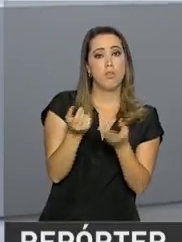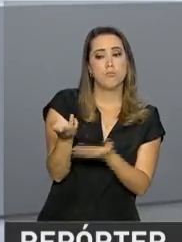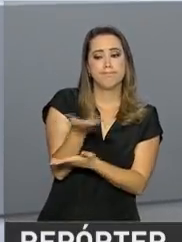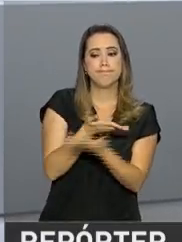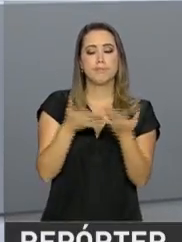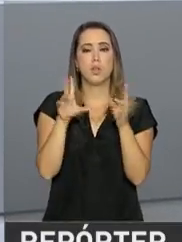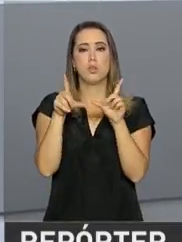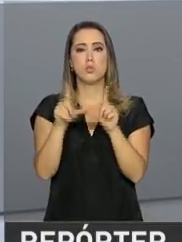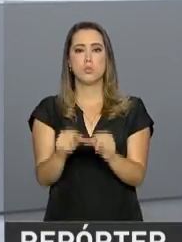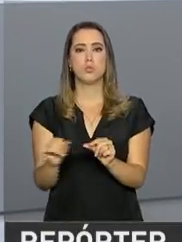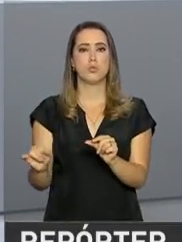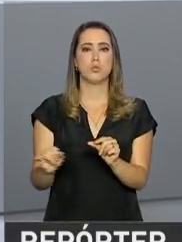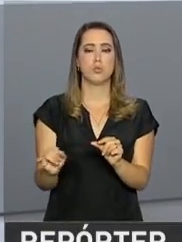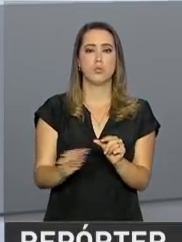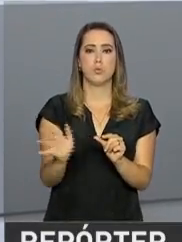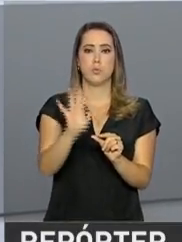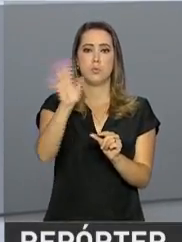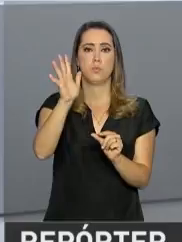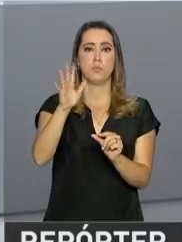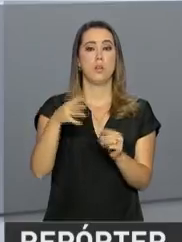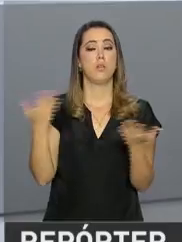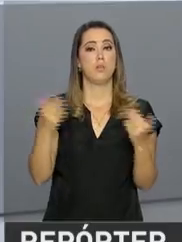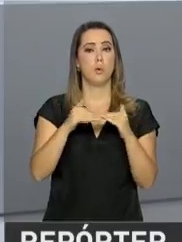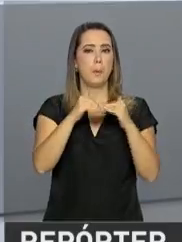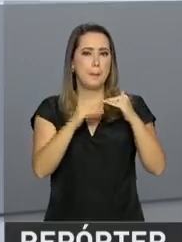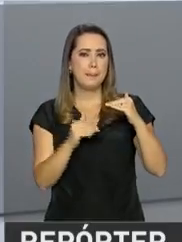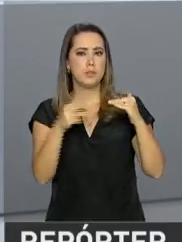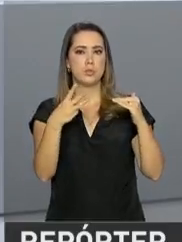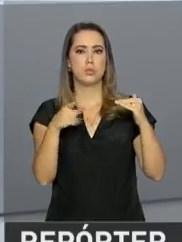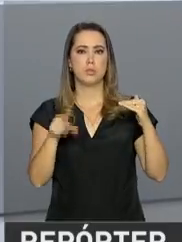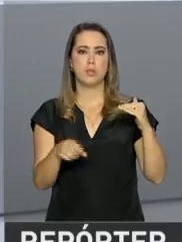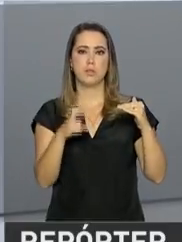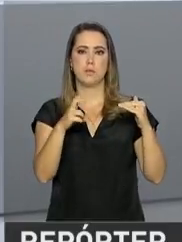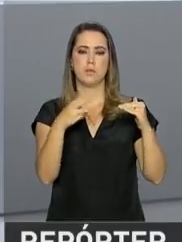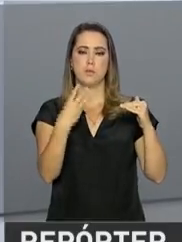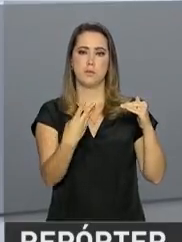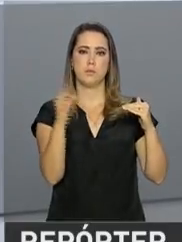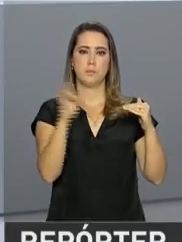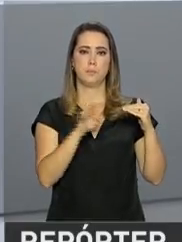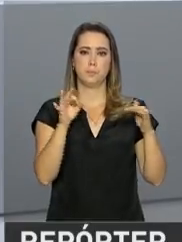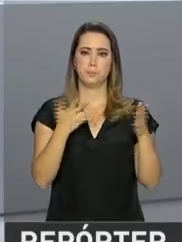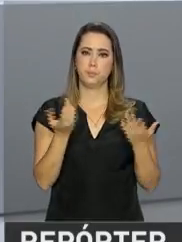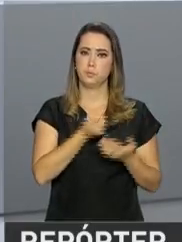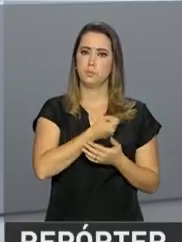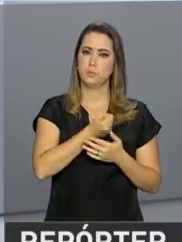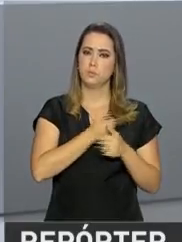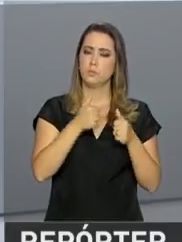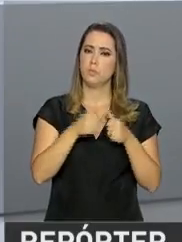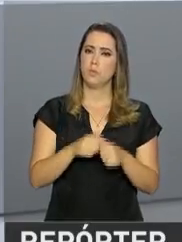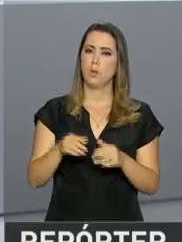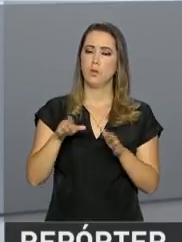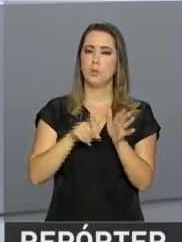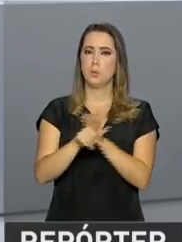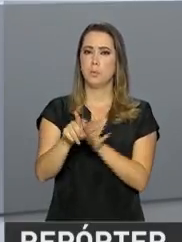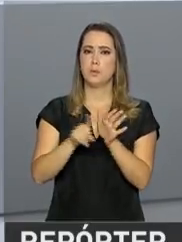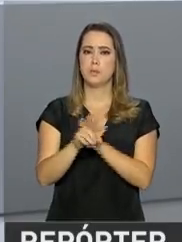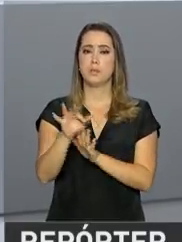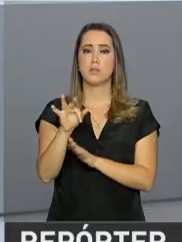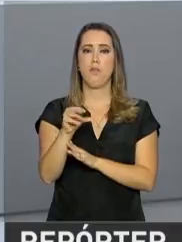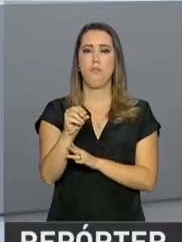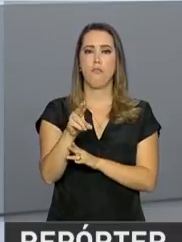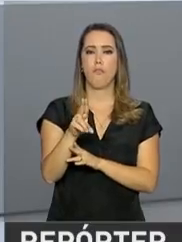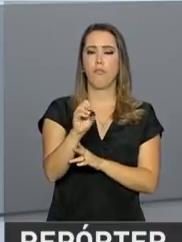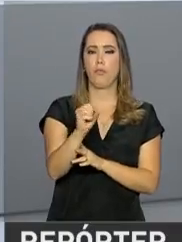reduziu ainda mais a estimativa de inflação, agora para 3,53%. Os números estão no boletim Focus do Banco